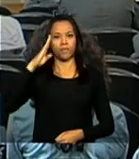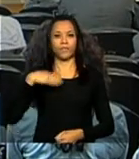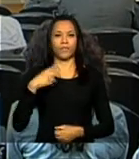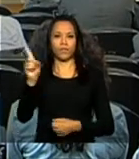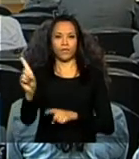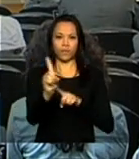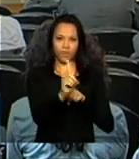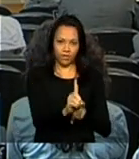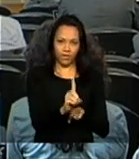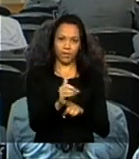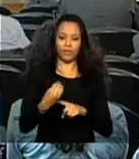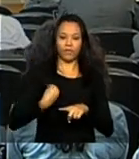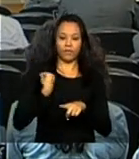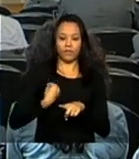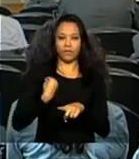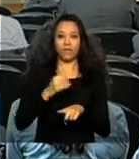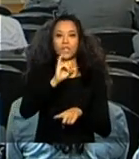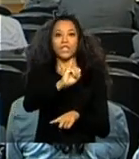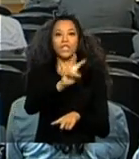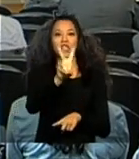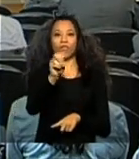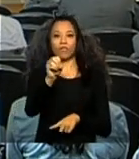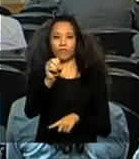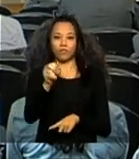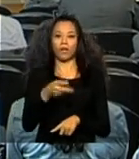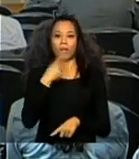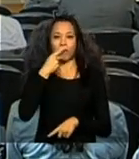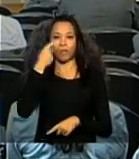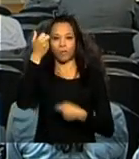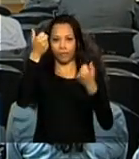Vladimir Herzog, Sr. Ivo Herzog.